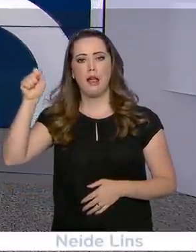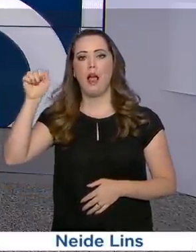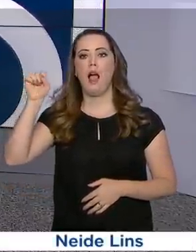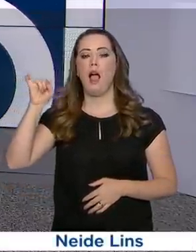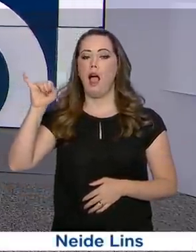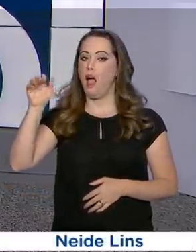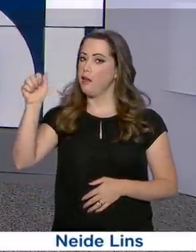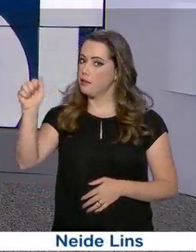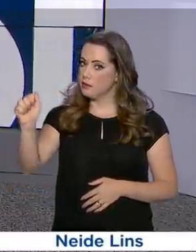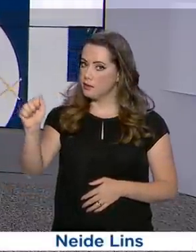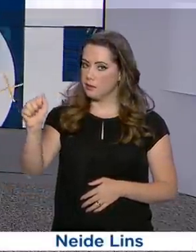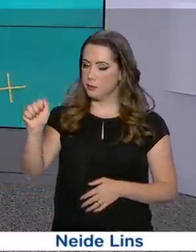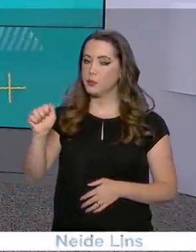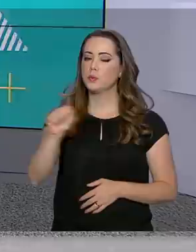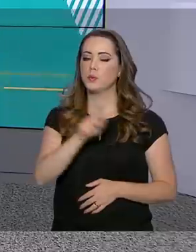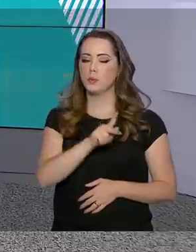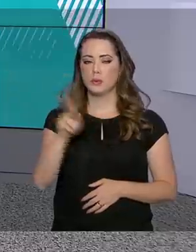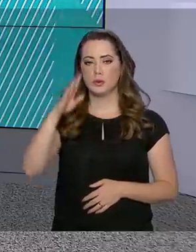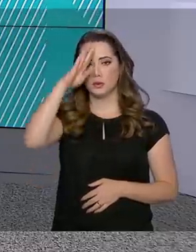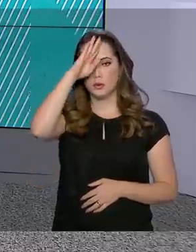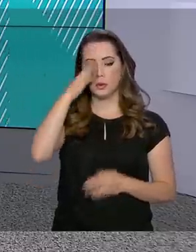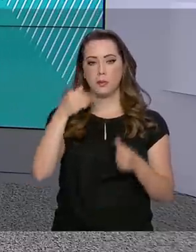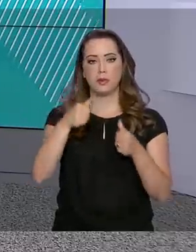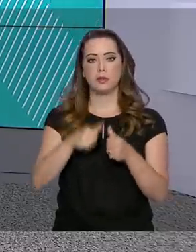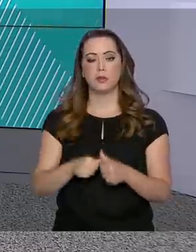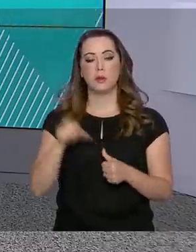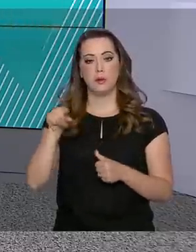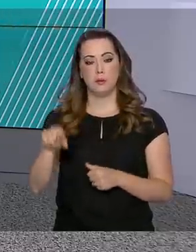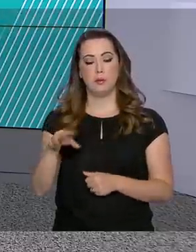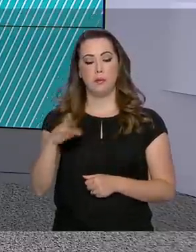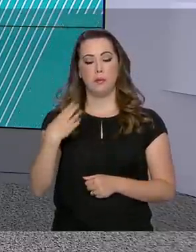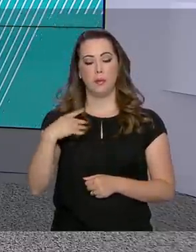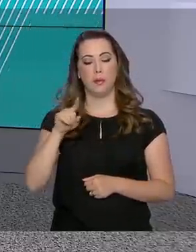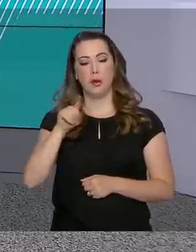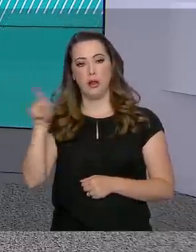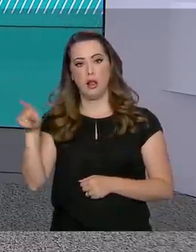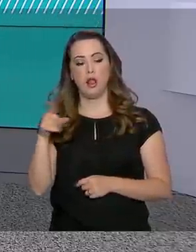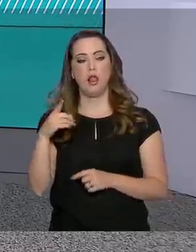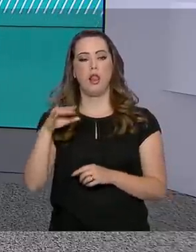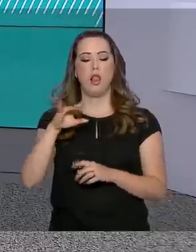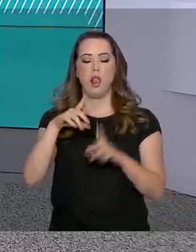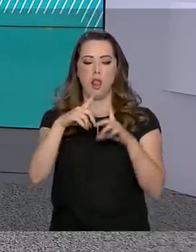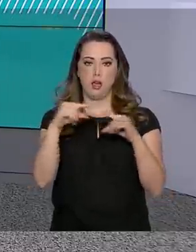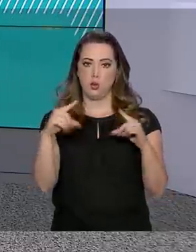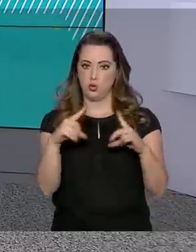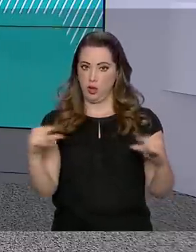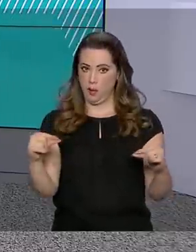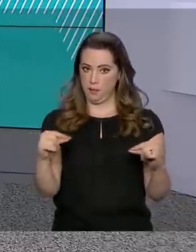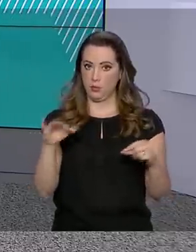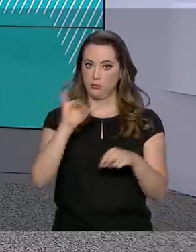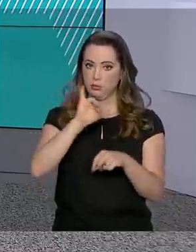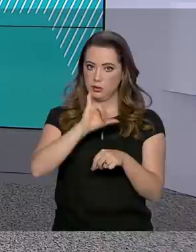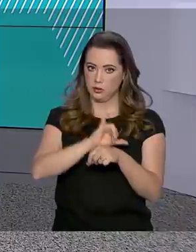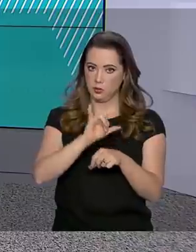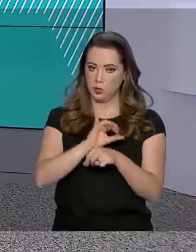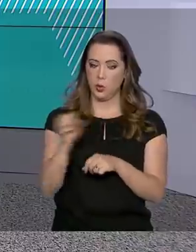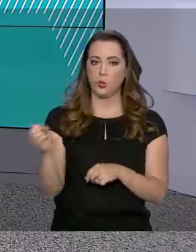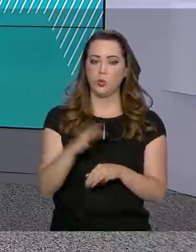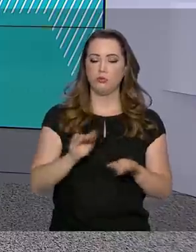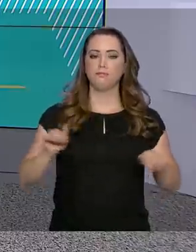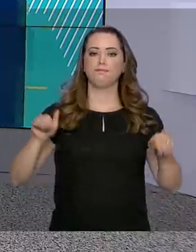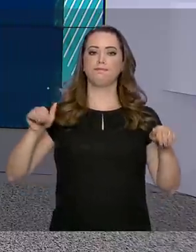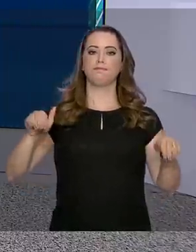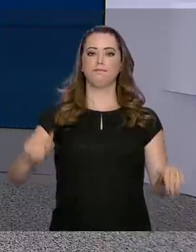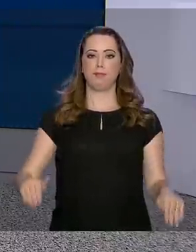participou em Tóquio da cerimônia de ascensão do novo imperador japonês. Chefes de Estado, de governo e integrantes da